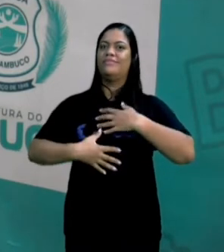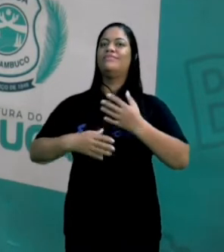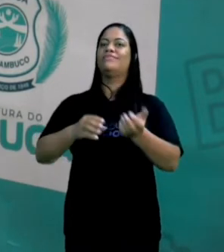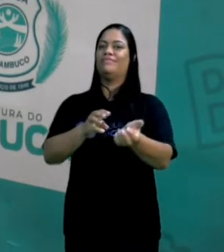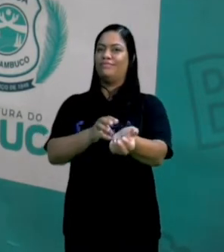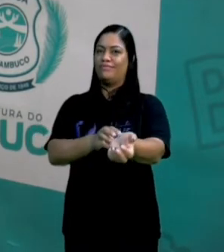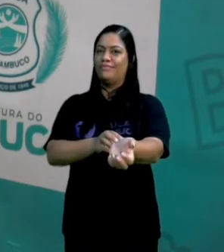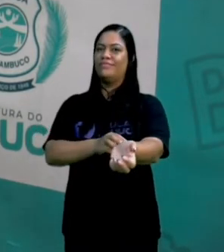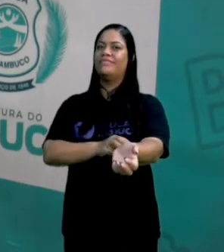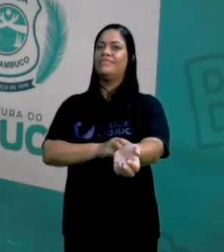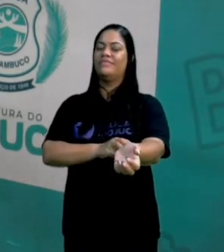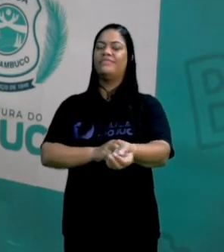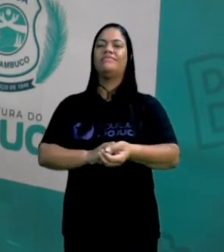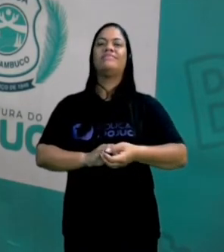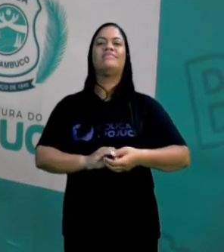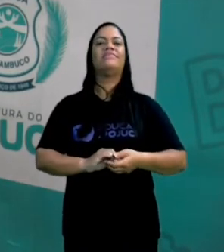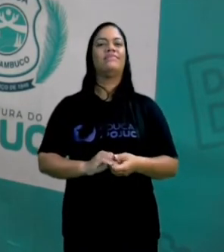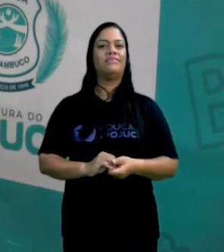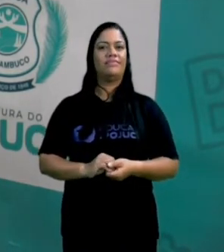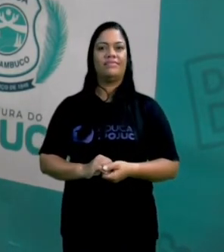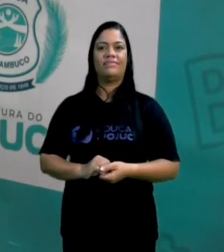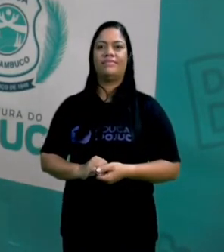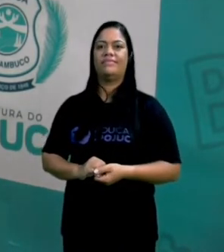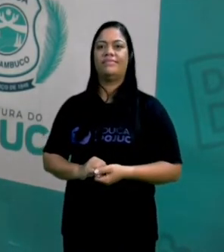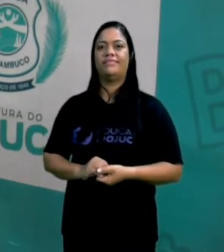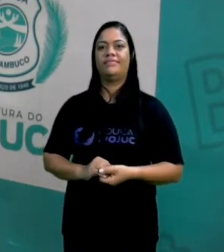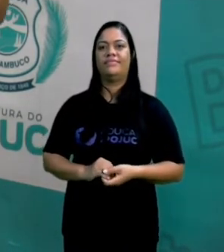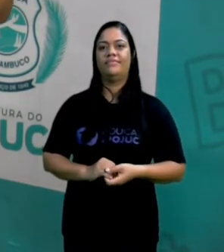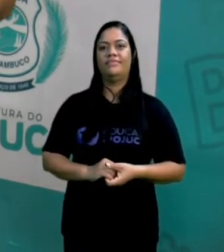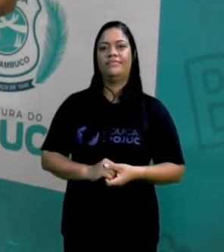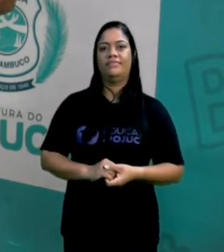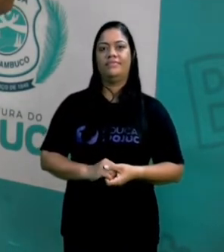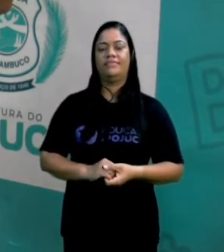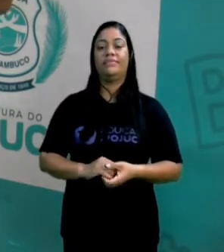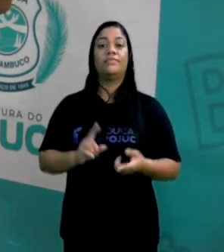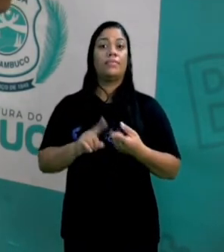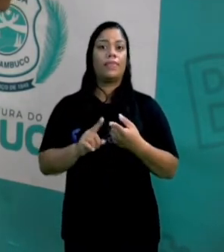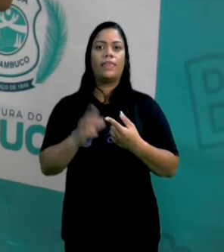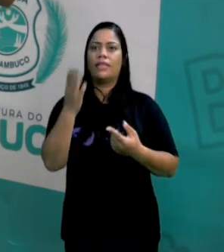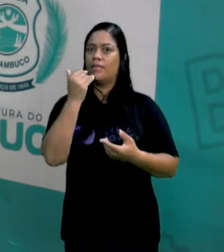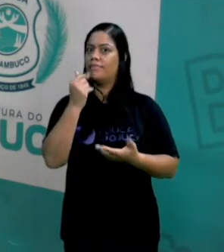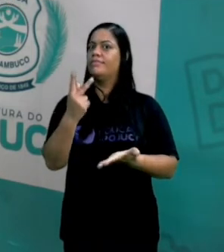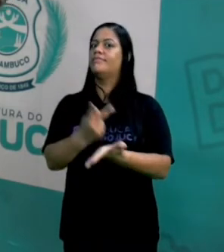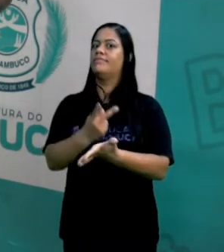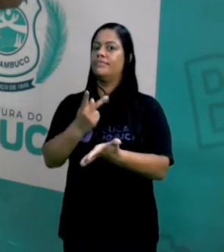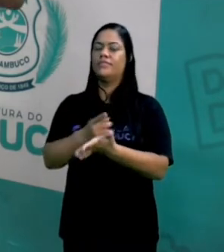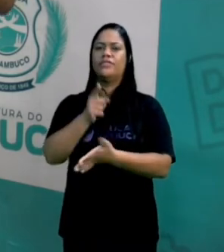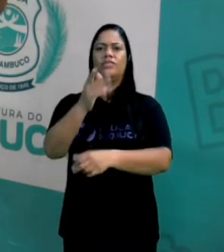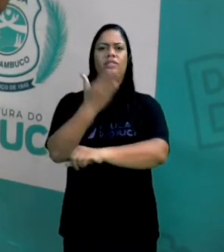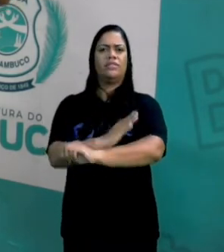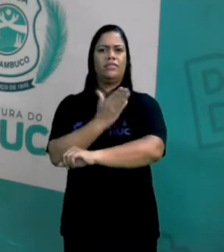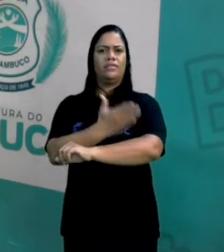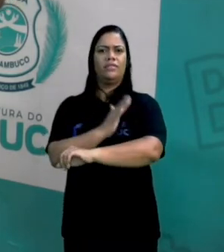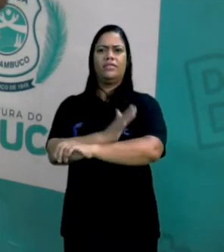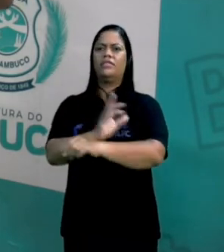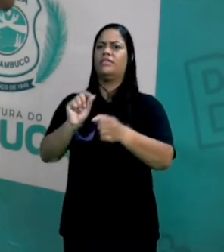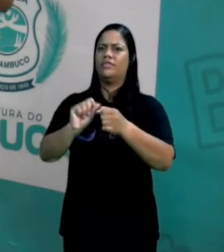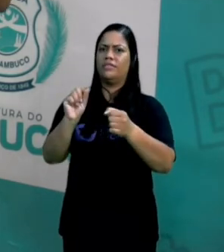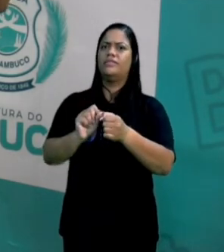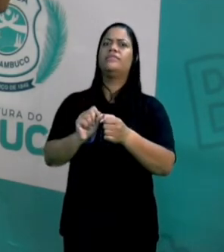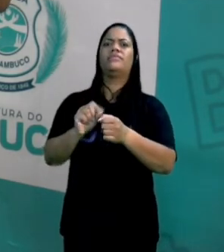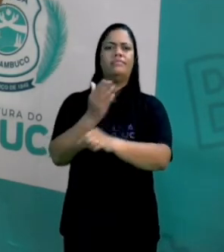muscular tão grande que vai resultar no overtraining, né? Também a alimentação inadequada, você tá treinando, você tá fazendo